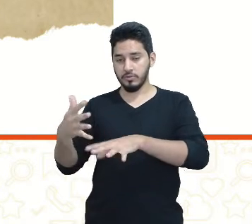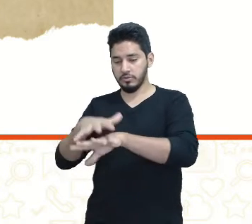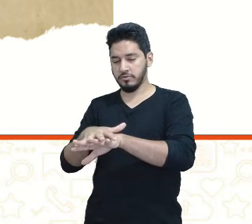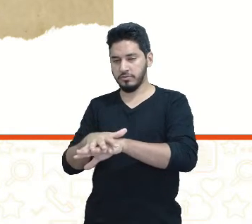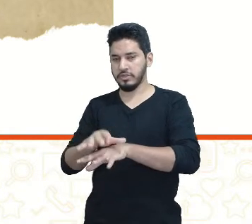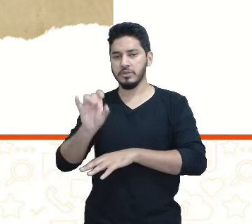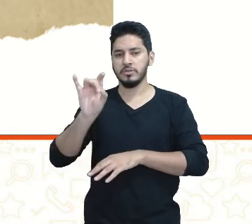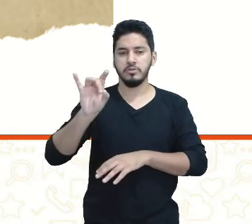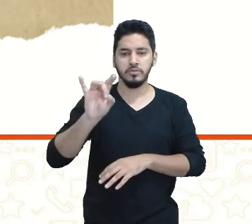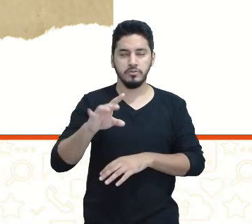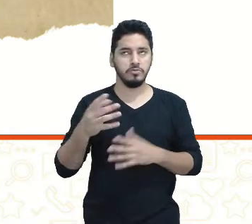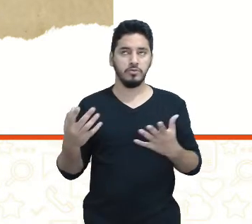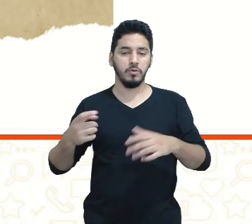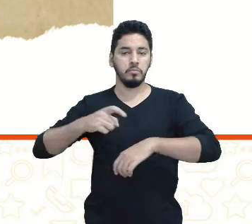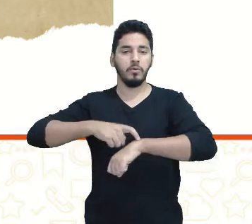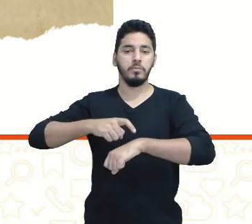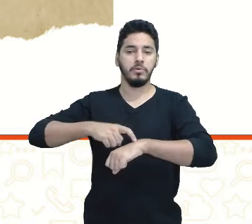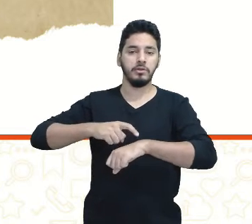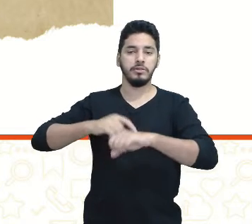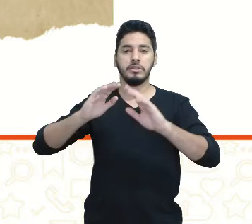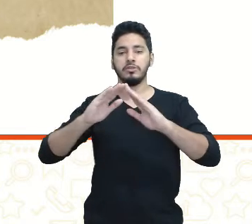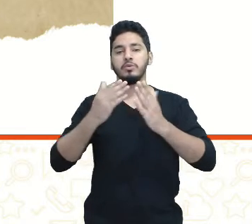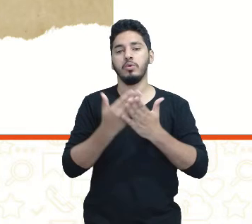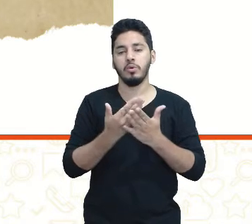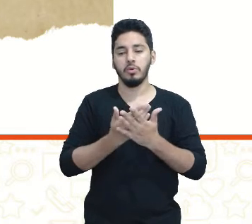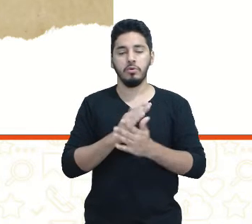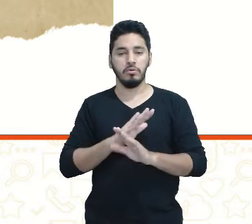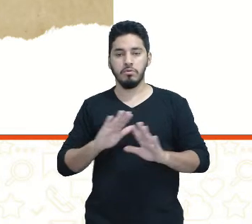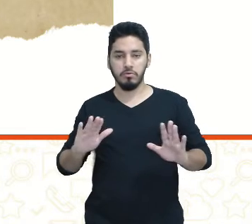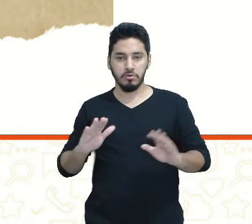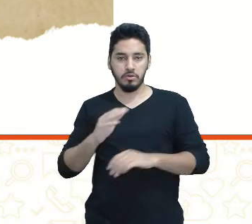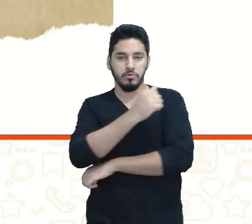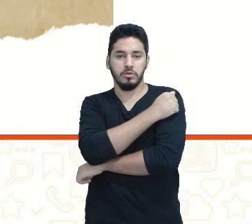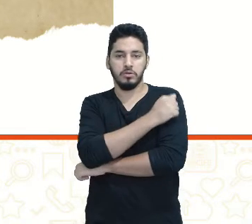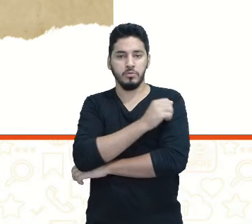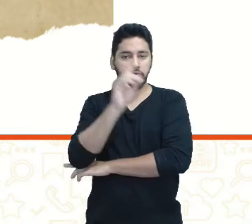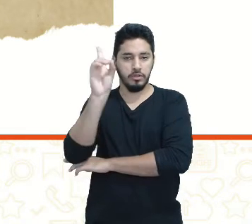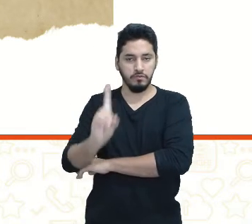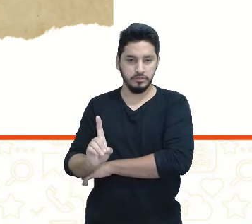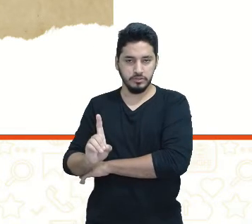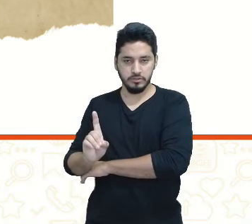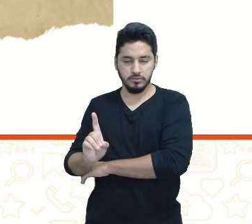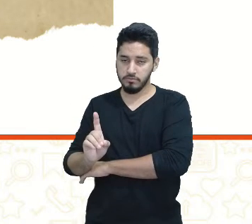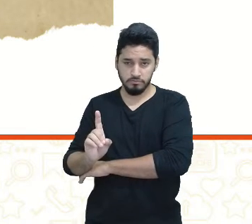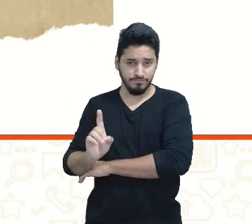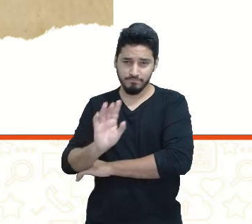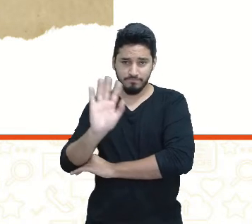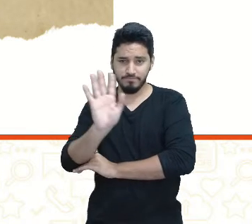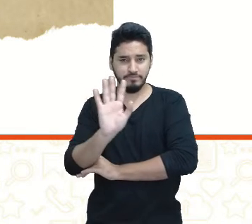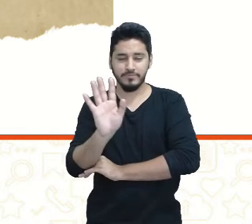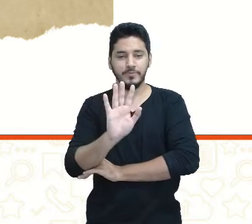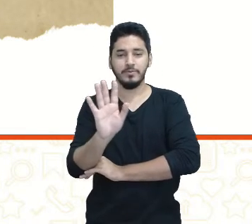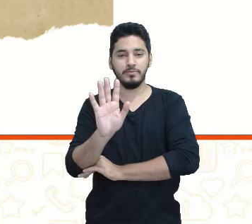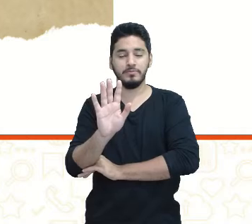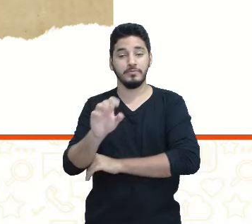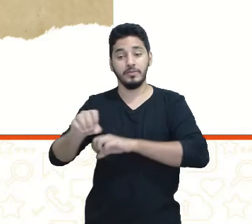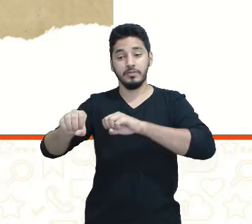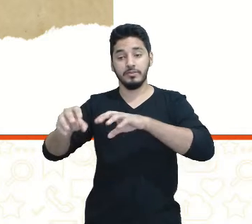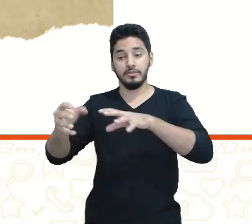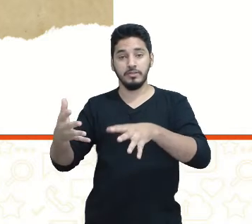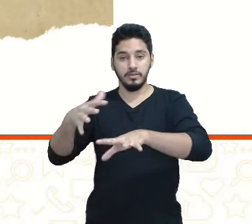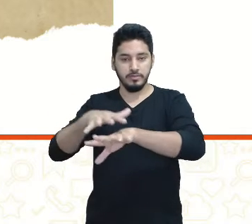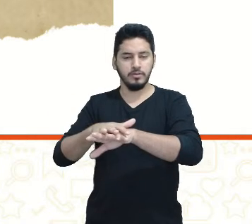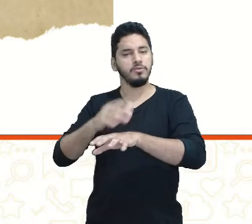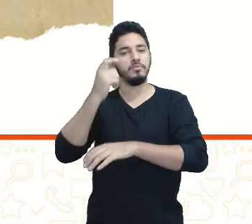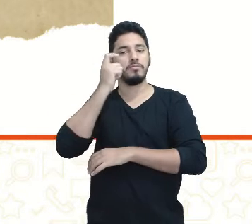a parte da escolarização do estudante com deficiência, de maneira alguma. A educação inclusiva,